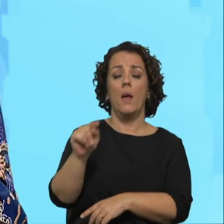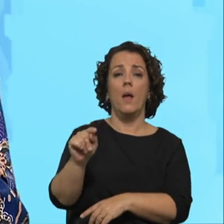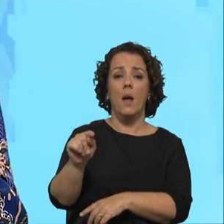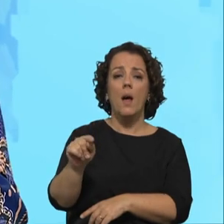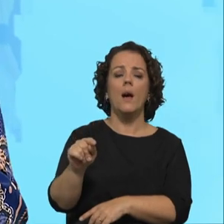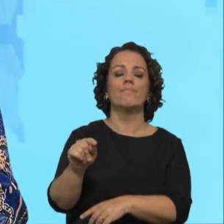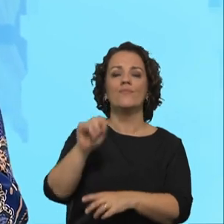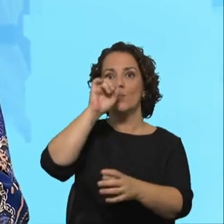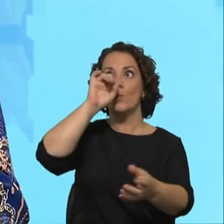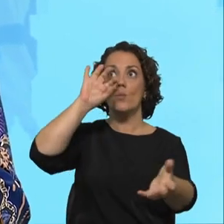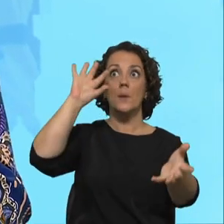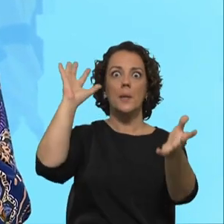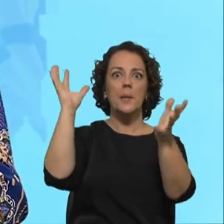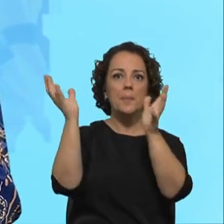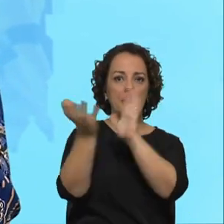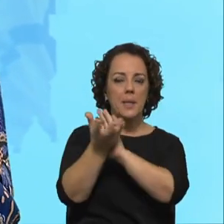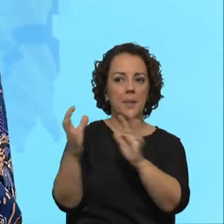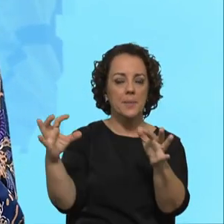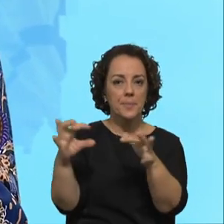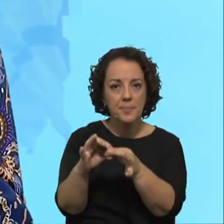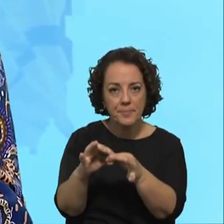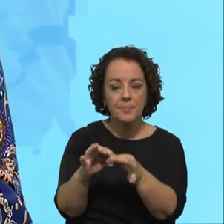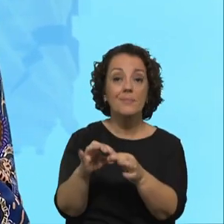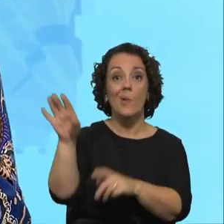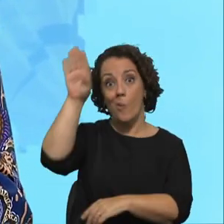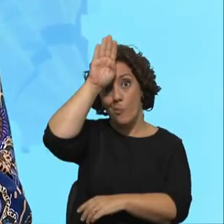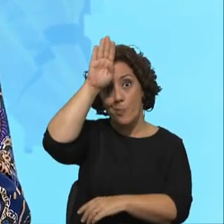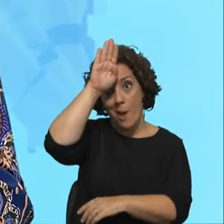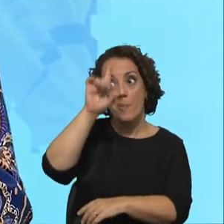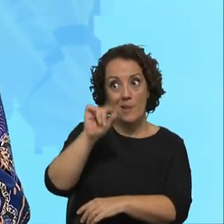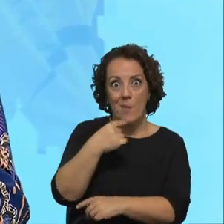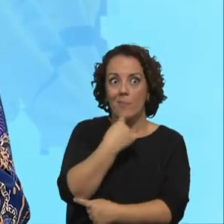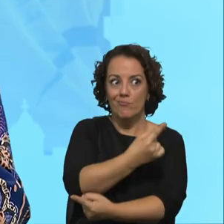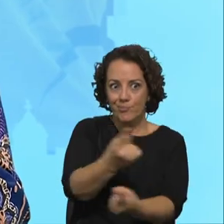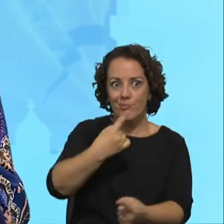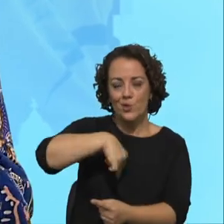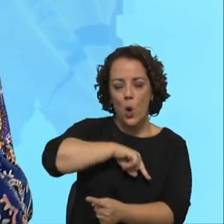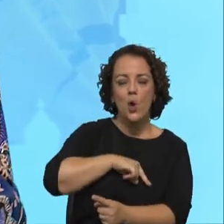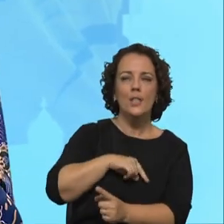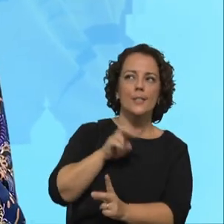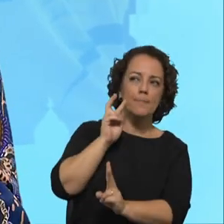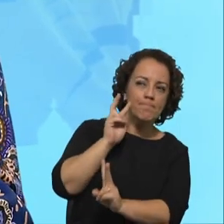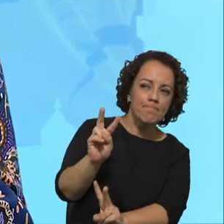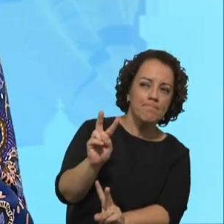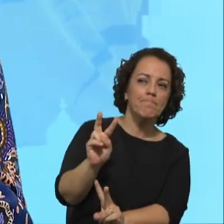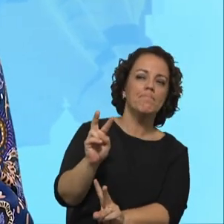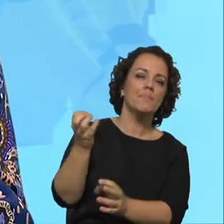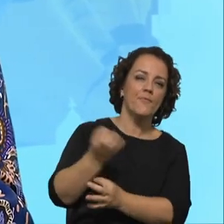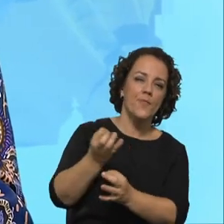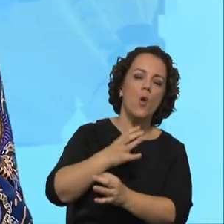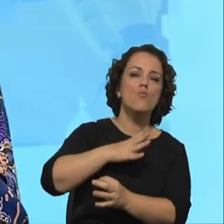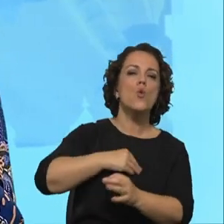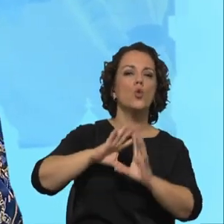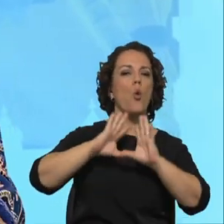da ecologia, que também o Papa nos desafia e poder olhar para um mundo um bocadinho mais global,